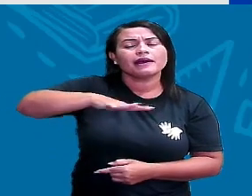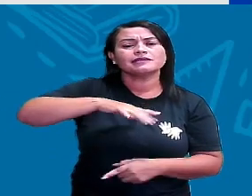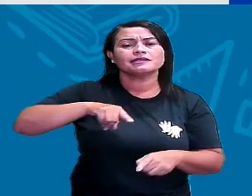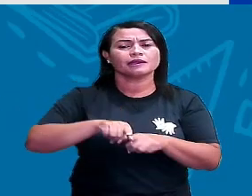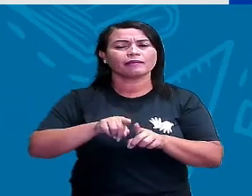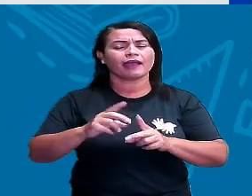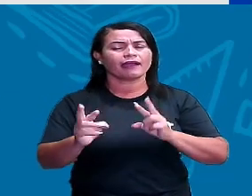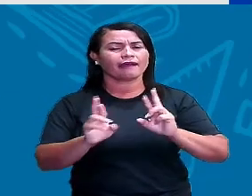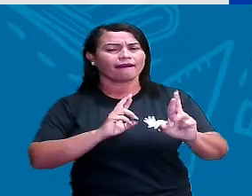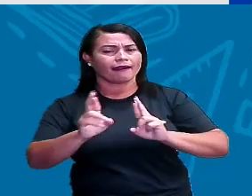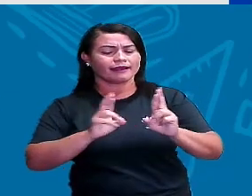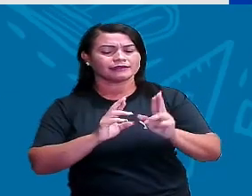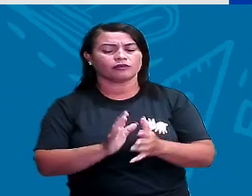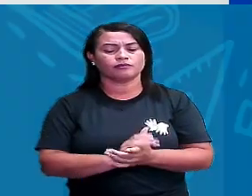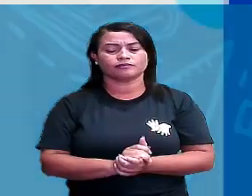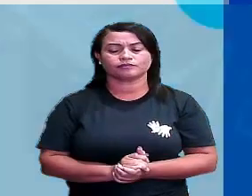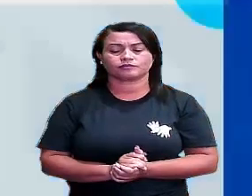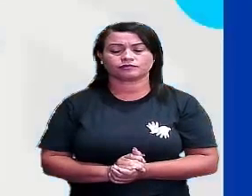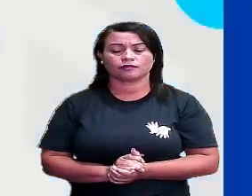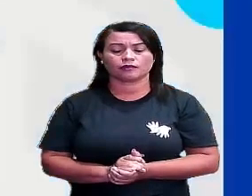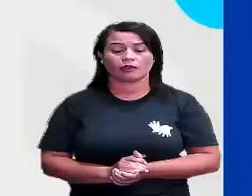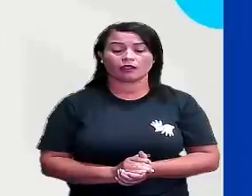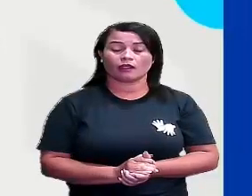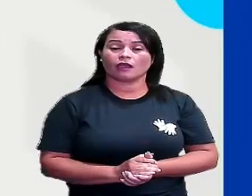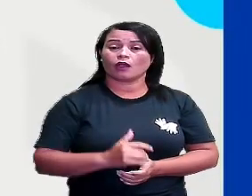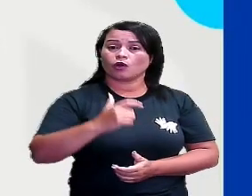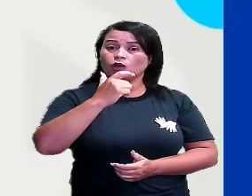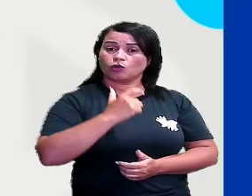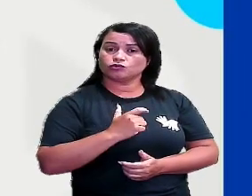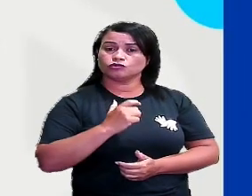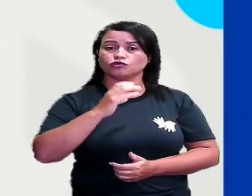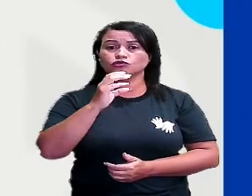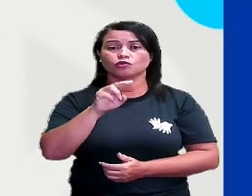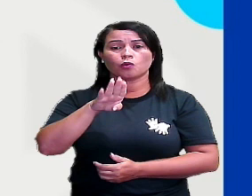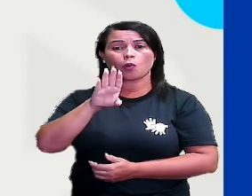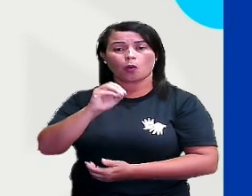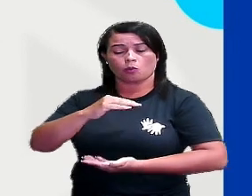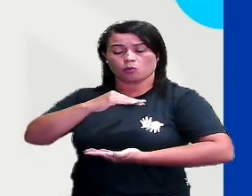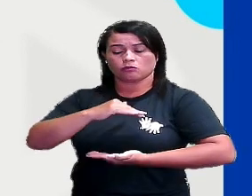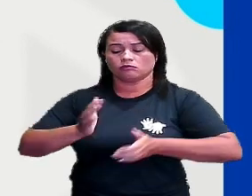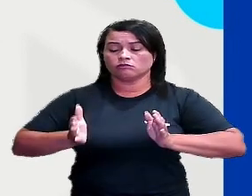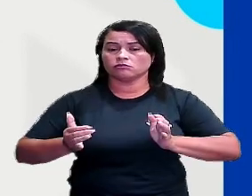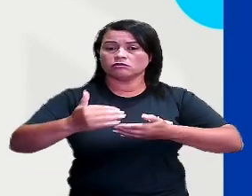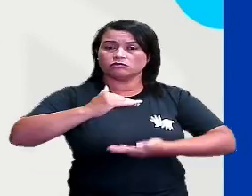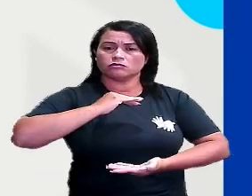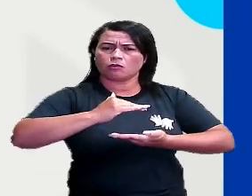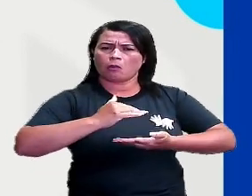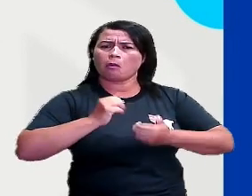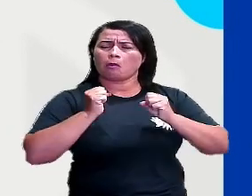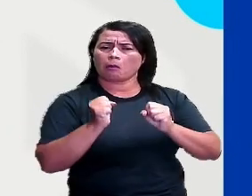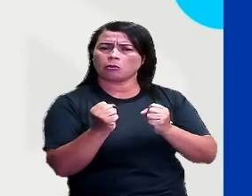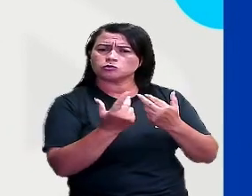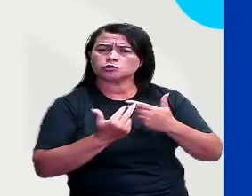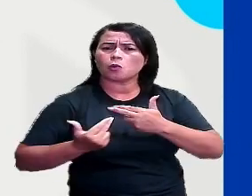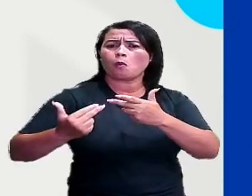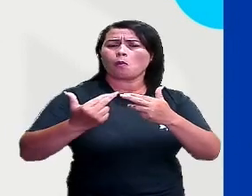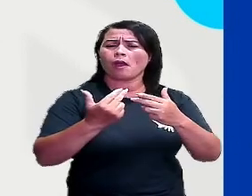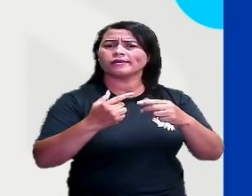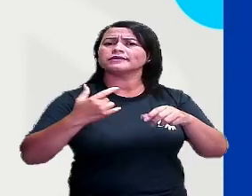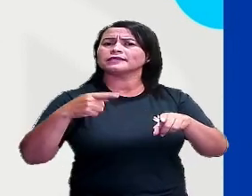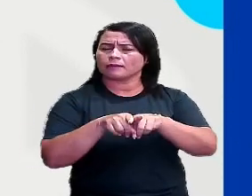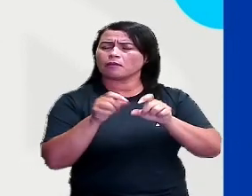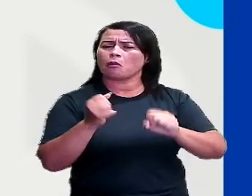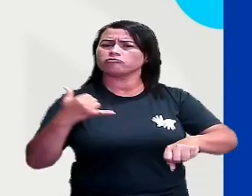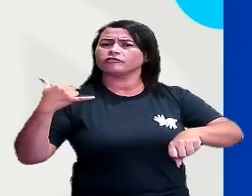com as figuras planas. Ok? Eu sou o cubo, sou todo igual, posso ser feito com um metal.